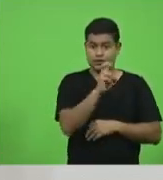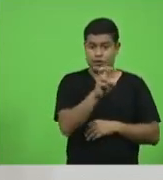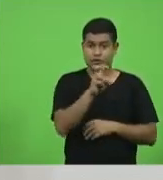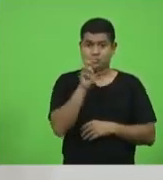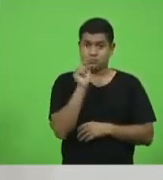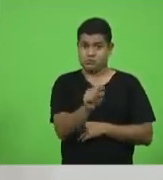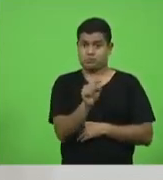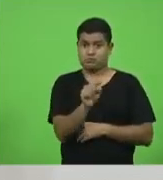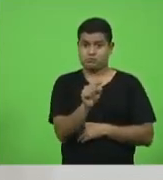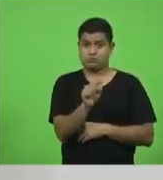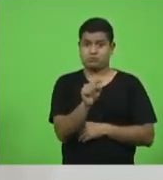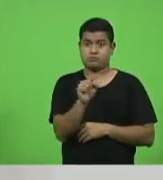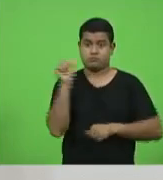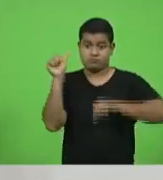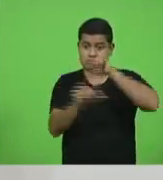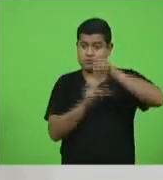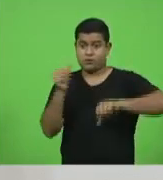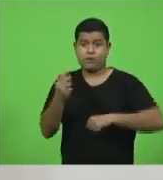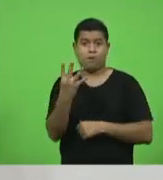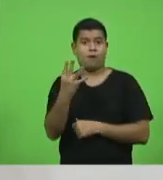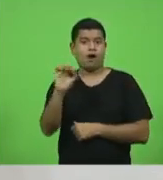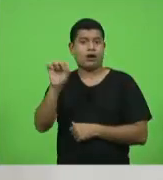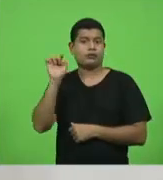para 40 mil